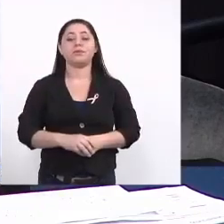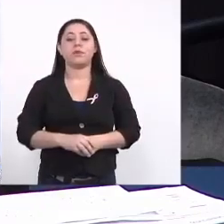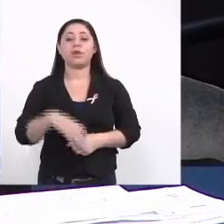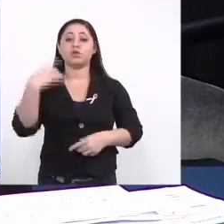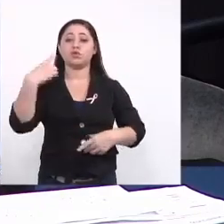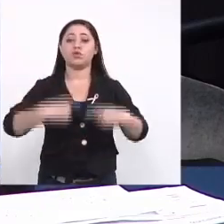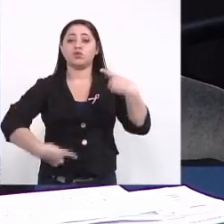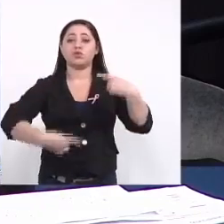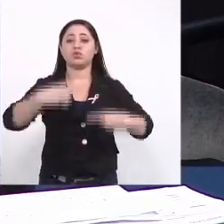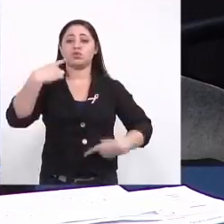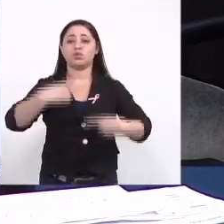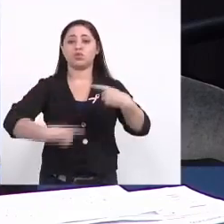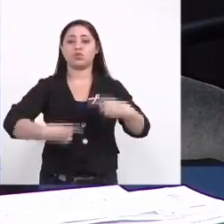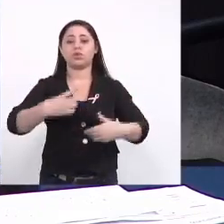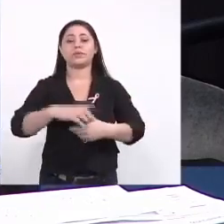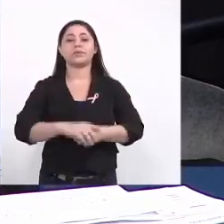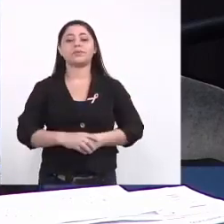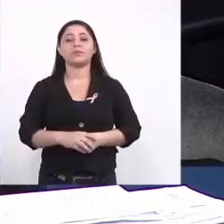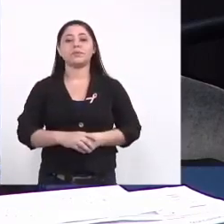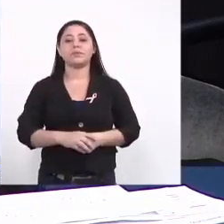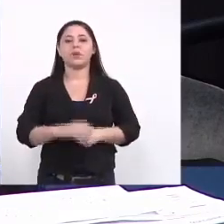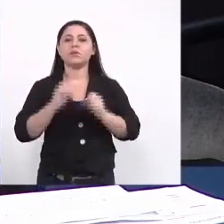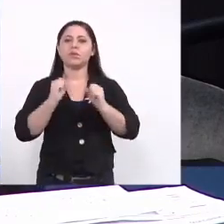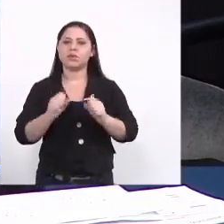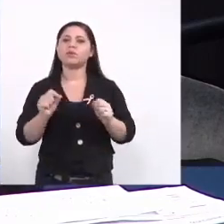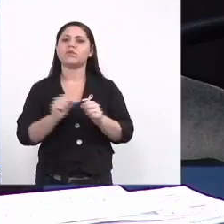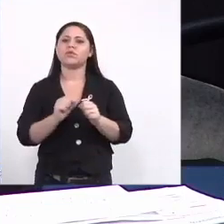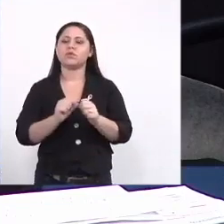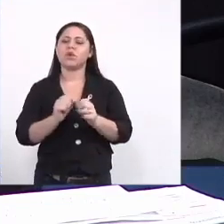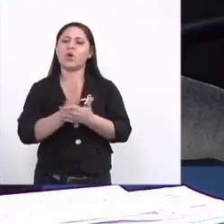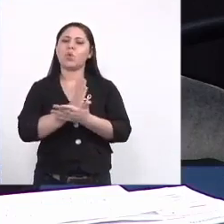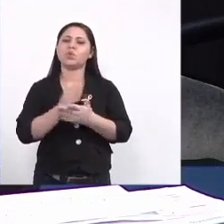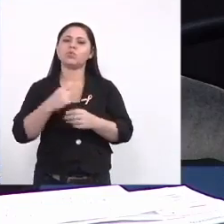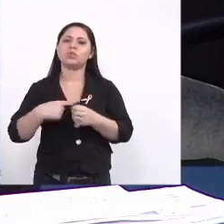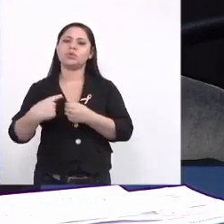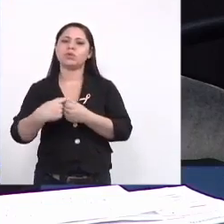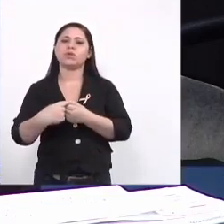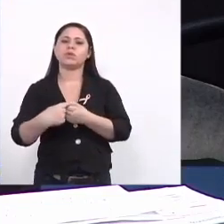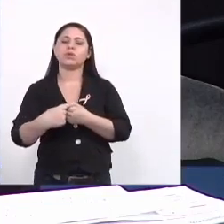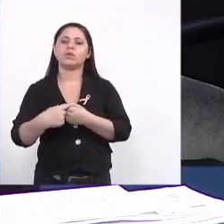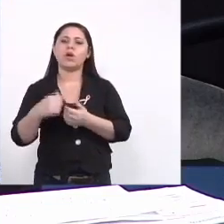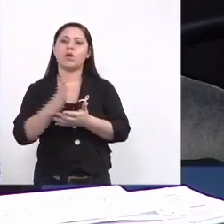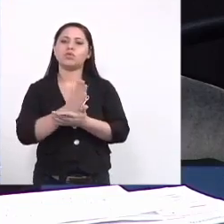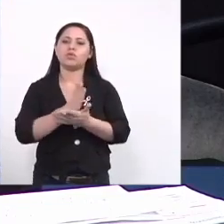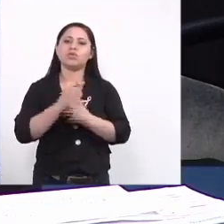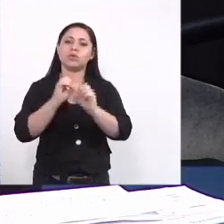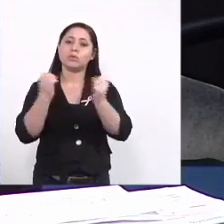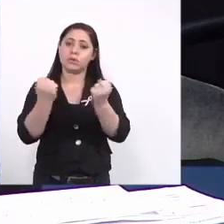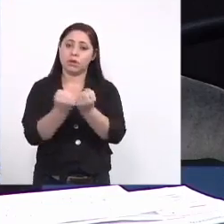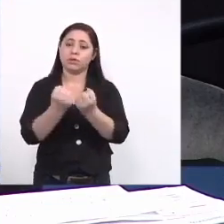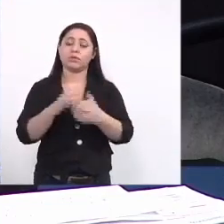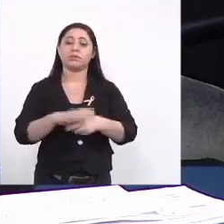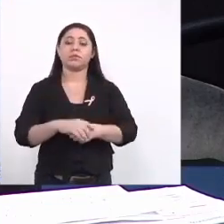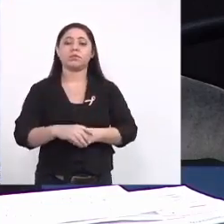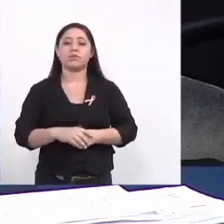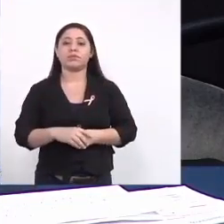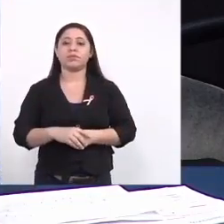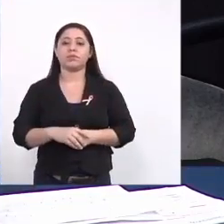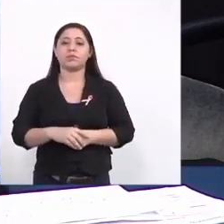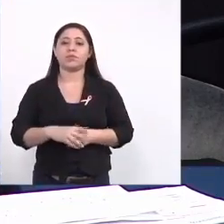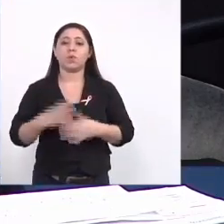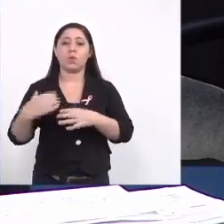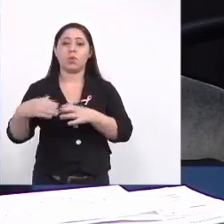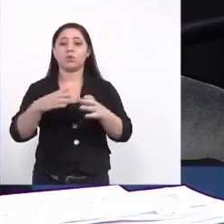discussões né podemos fazer em alguns municípios alguns seminários onde